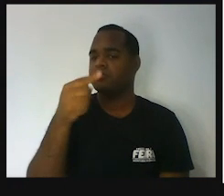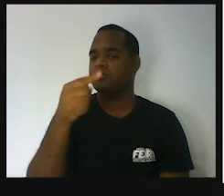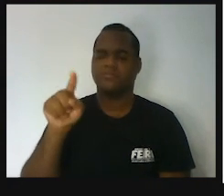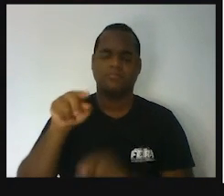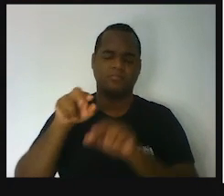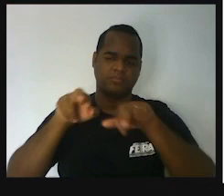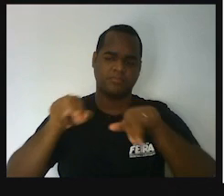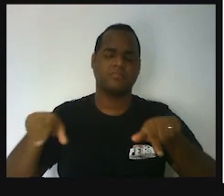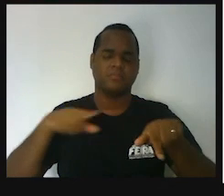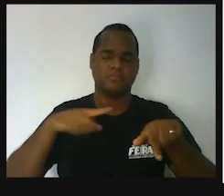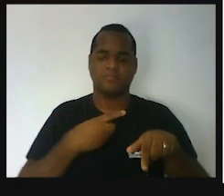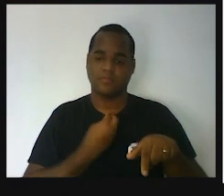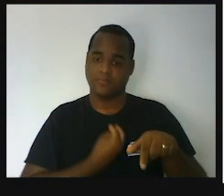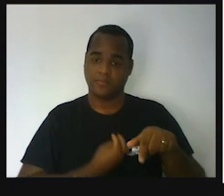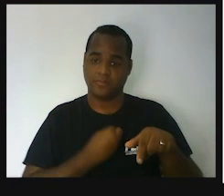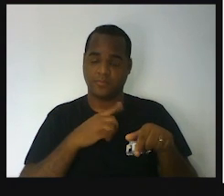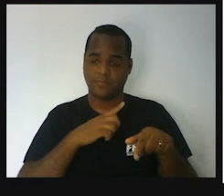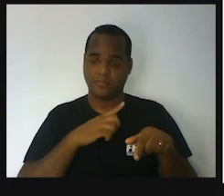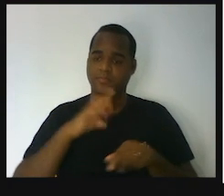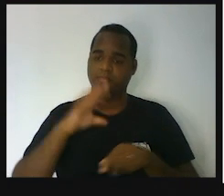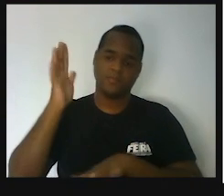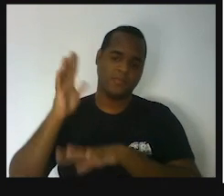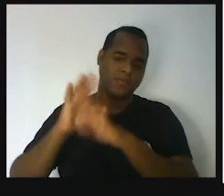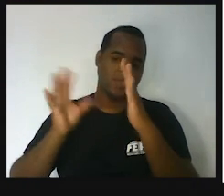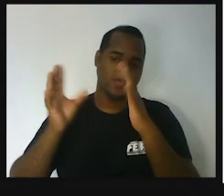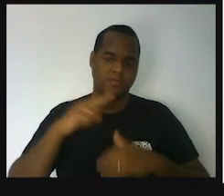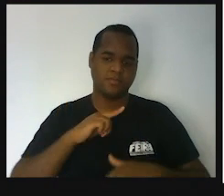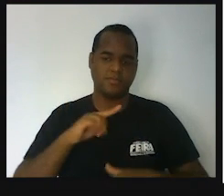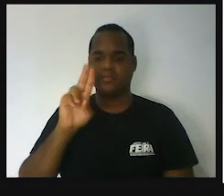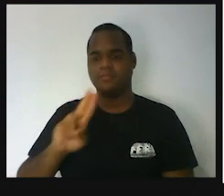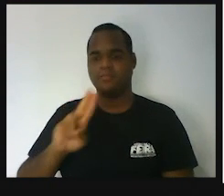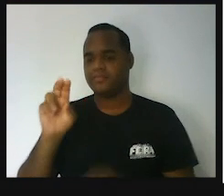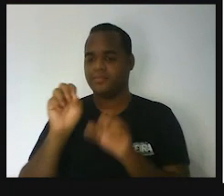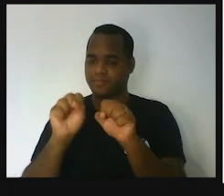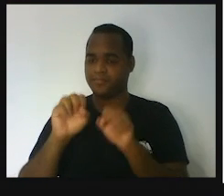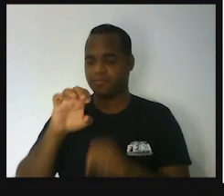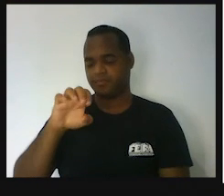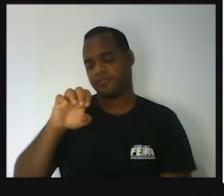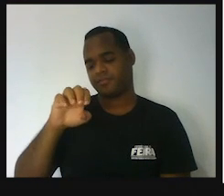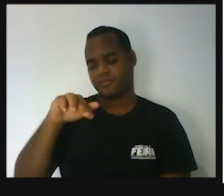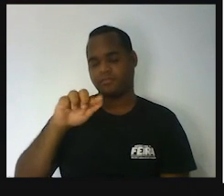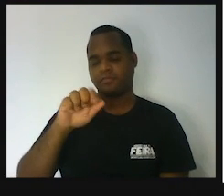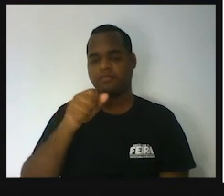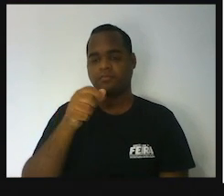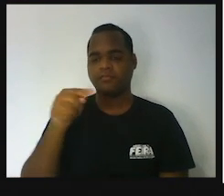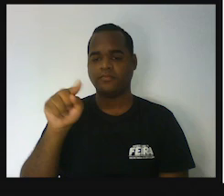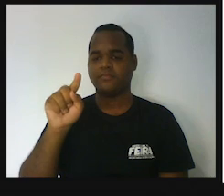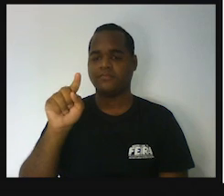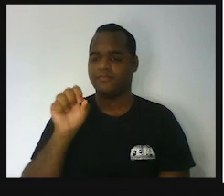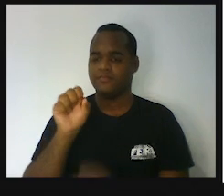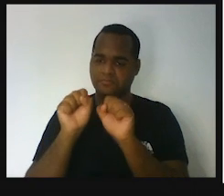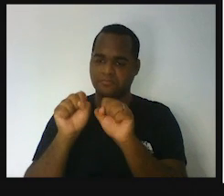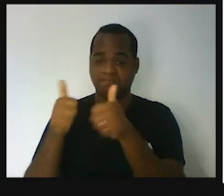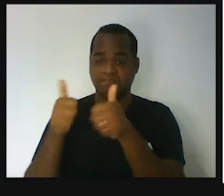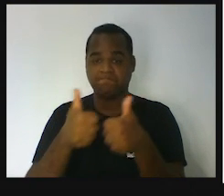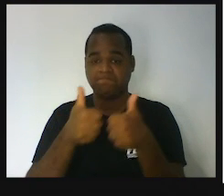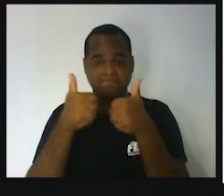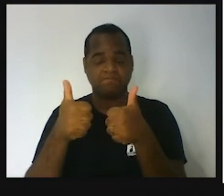então existem situações que a gente consegue fazer uso de equações tá bom beleza